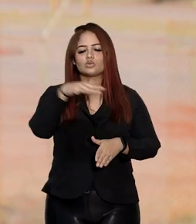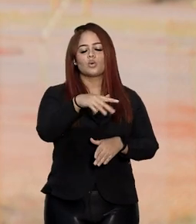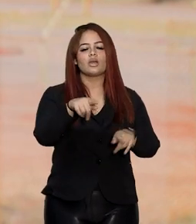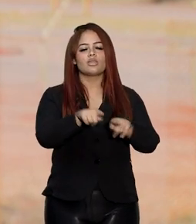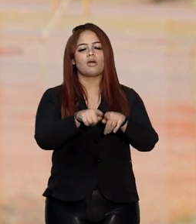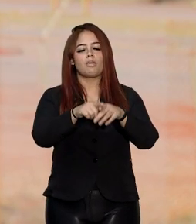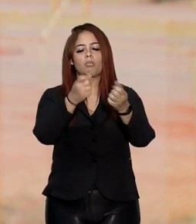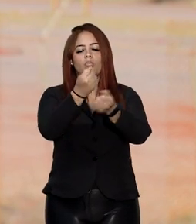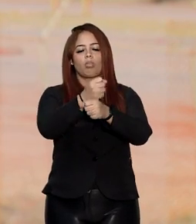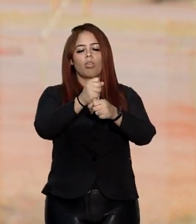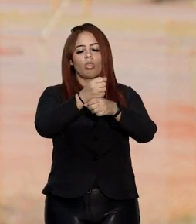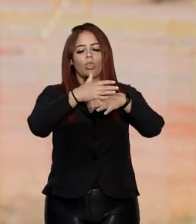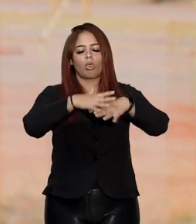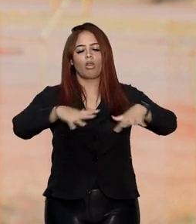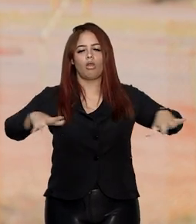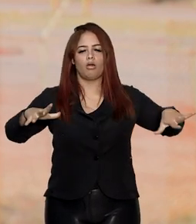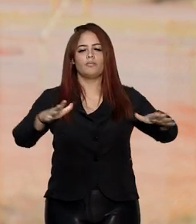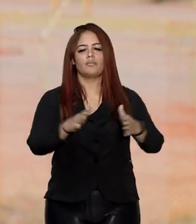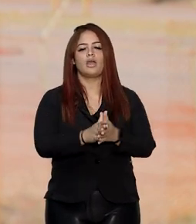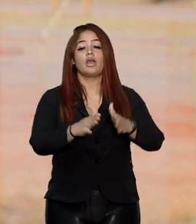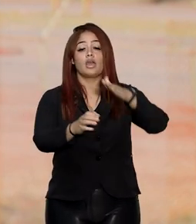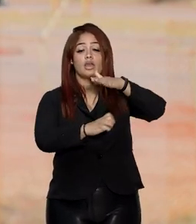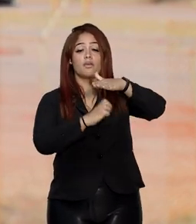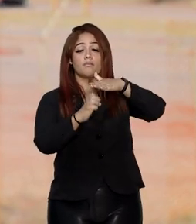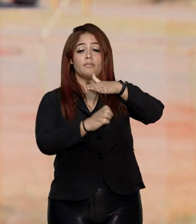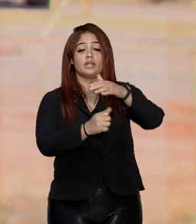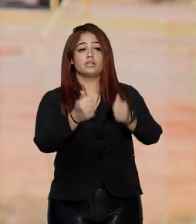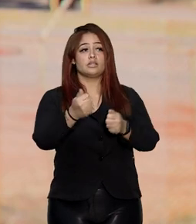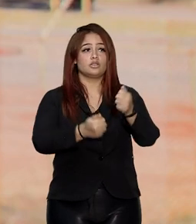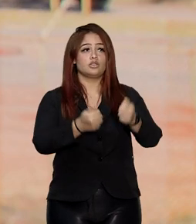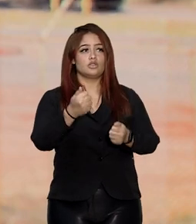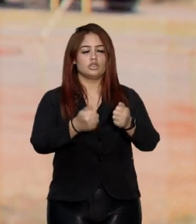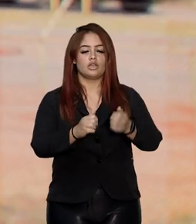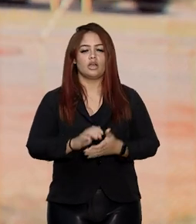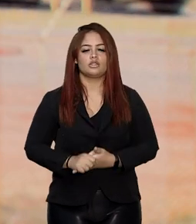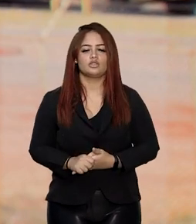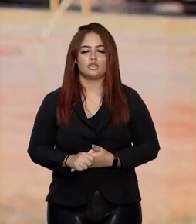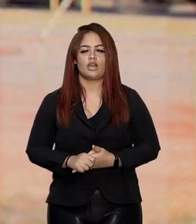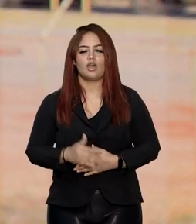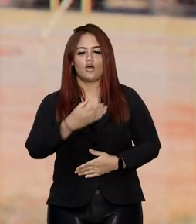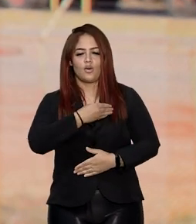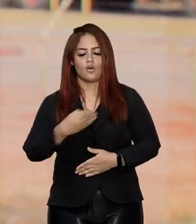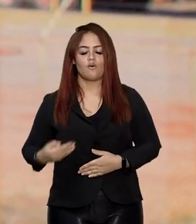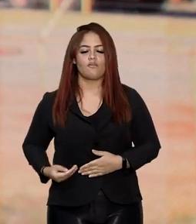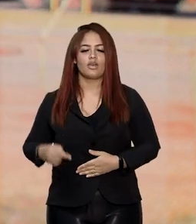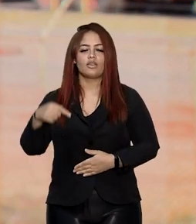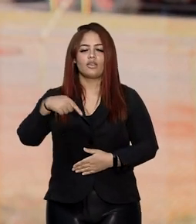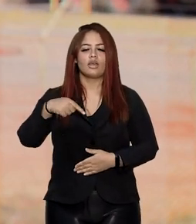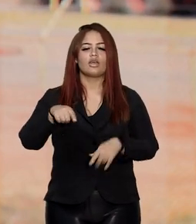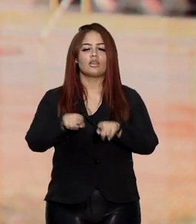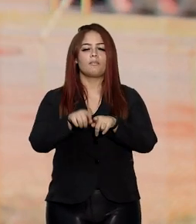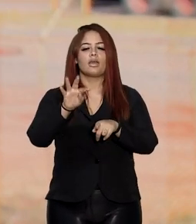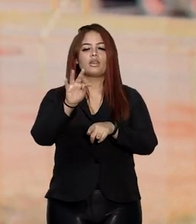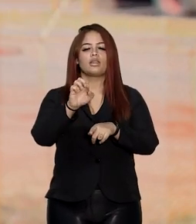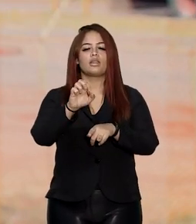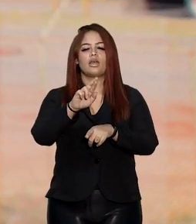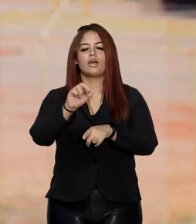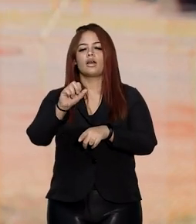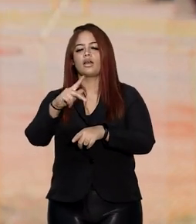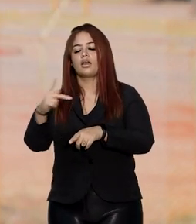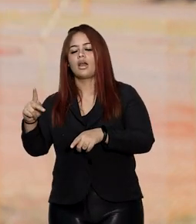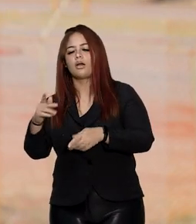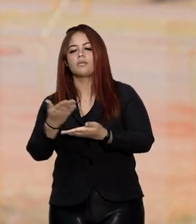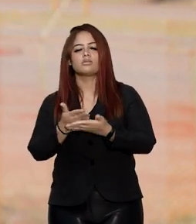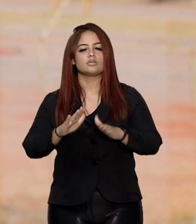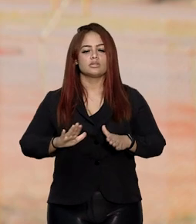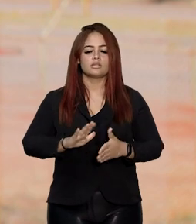referentes a uma empresa de carte. O governo local e a Terra Cape requereram que a medida fosse suspensa até o julgamento do